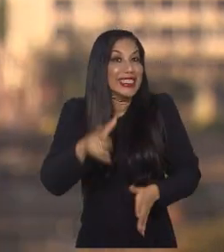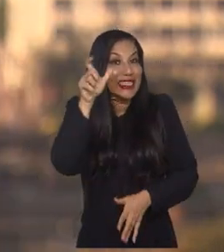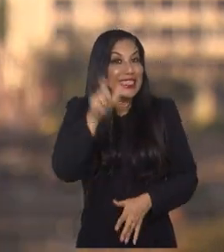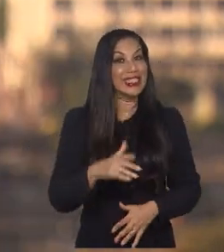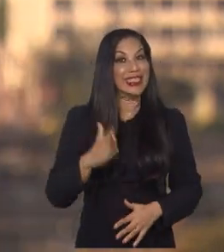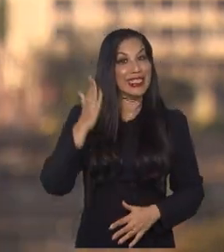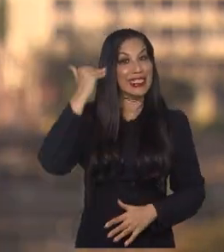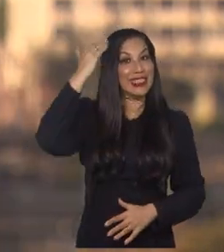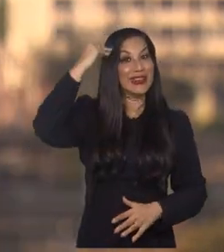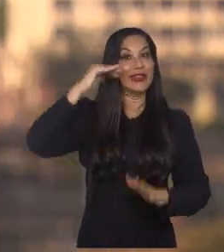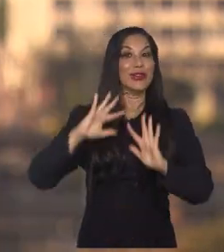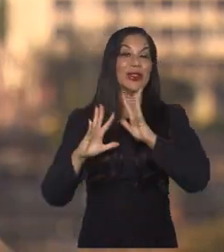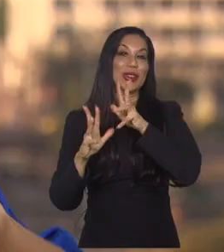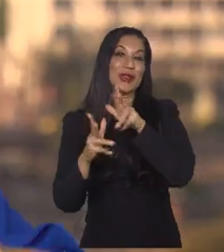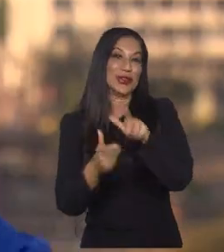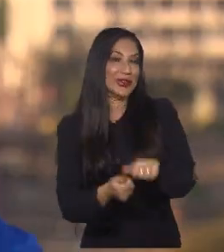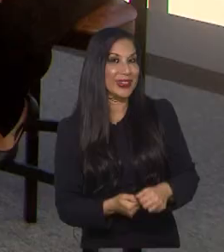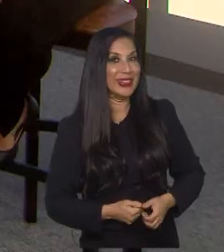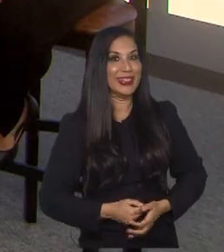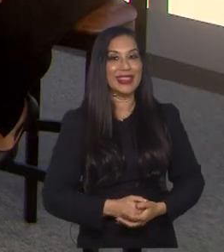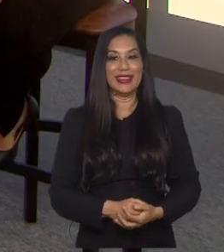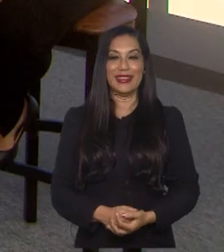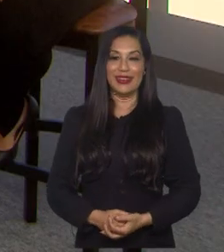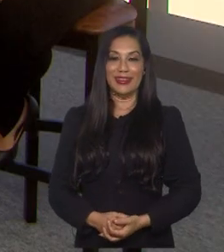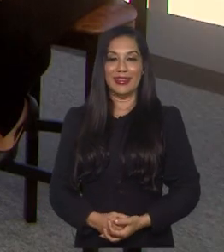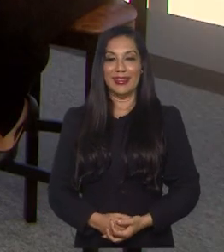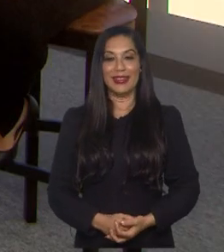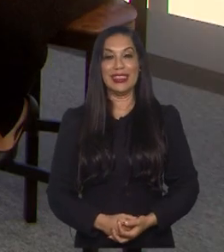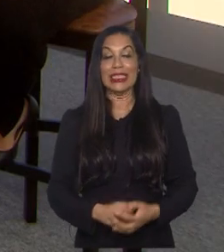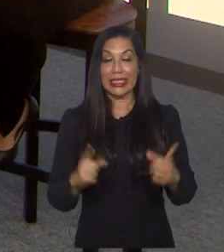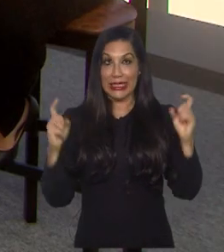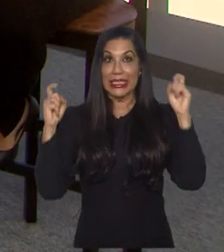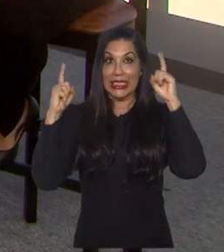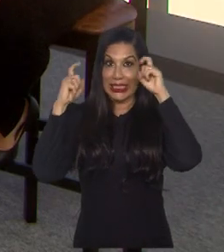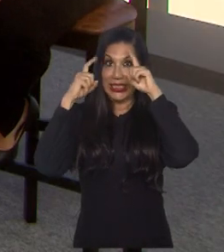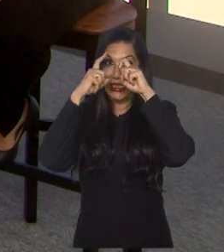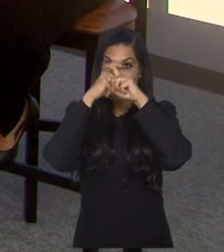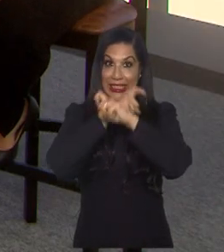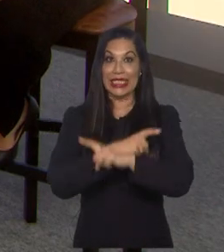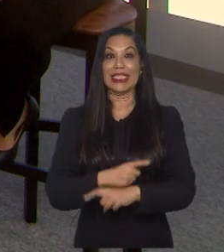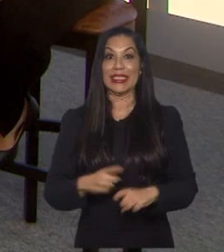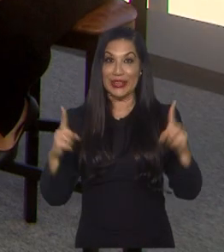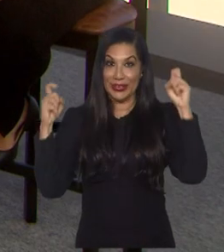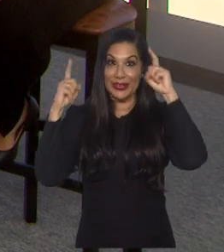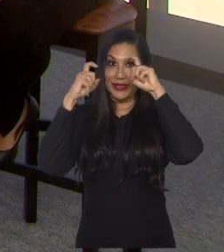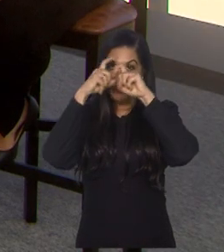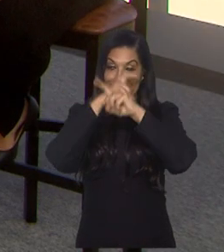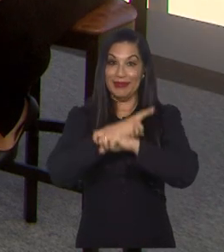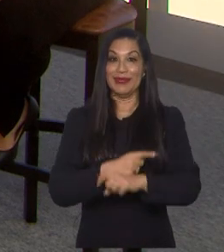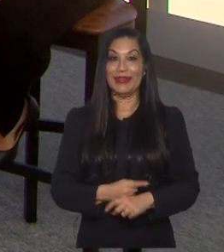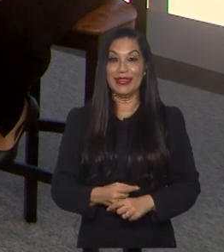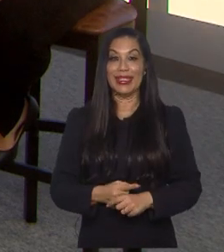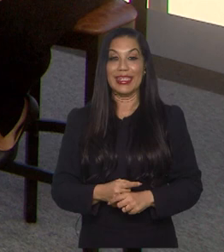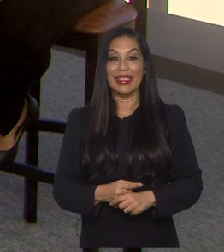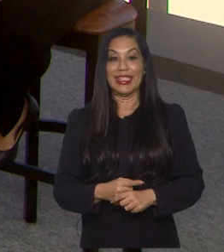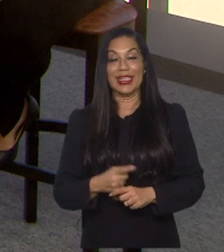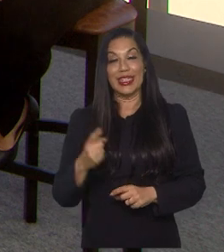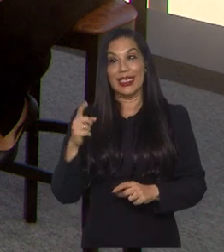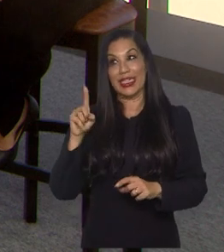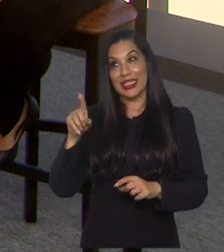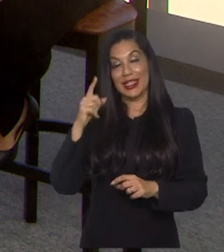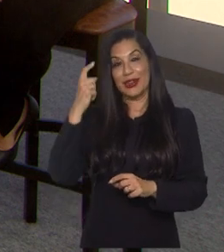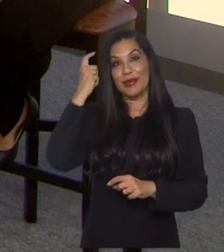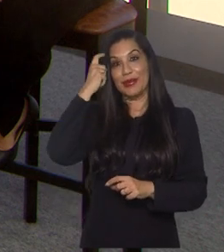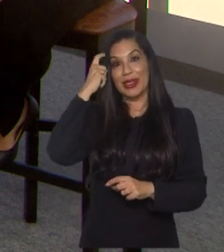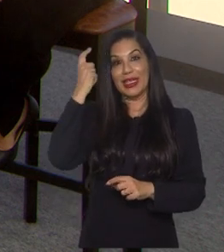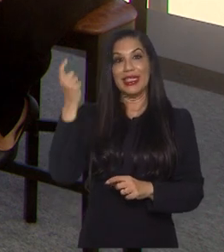deste Mundial, Luciana Zogaibe? Difícil, hein? Bem difícil. Se quiser, para